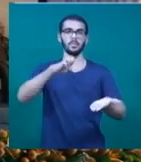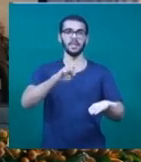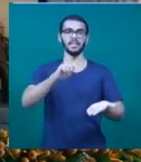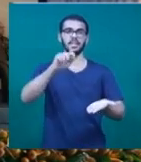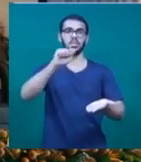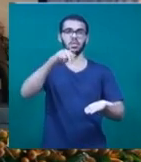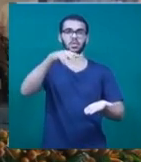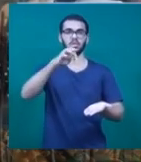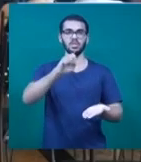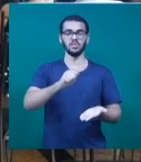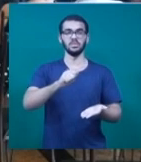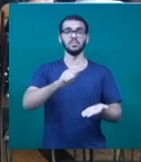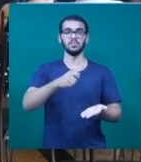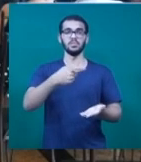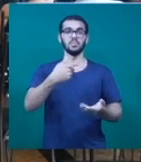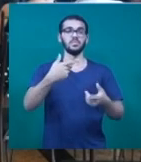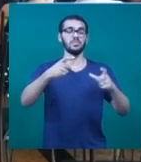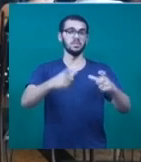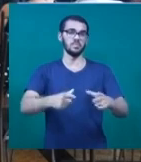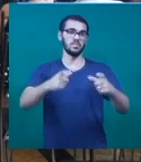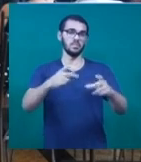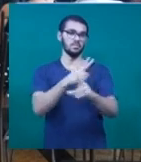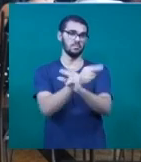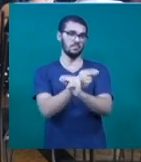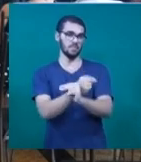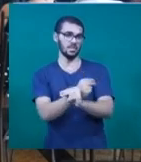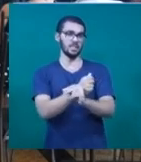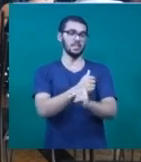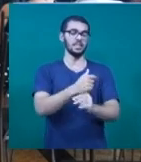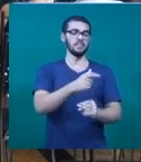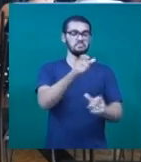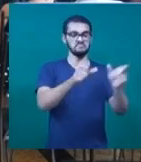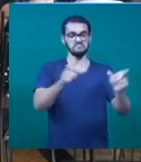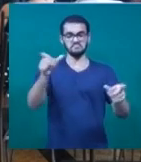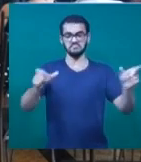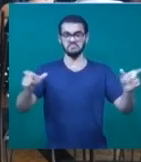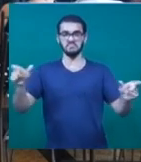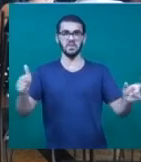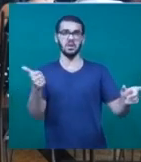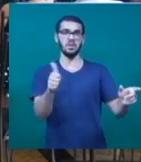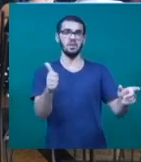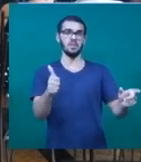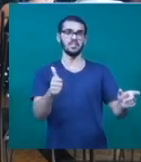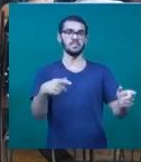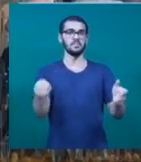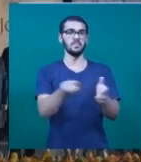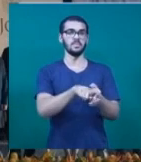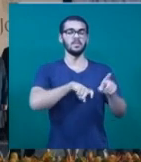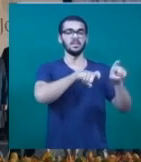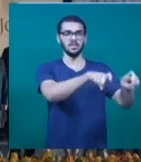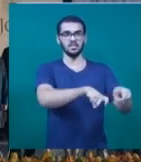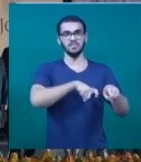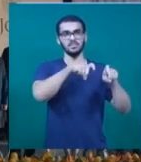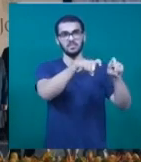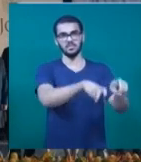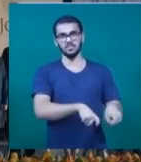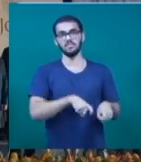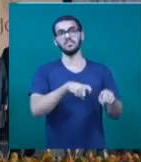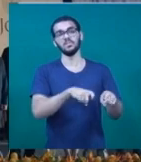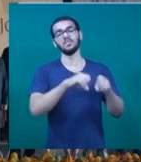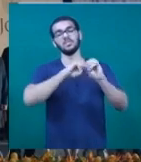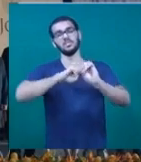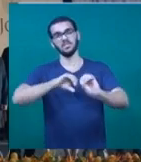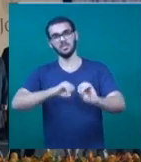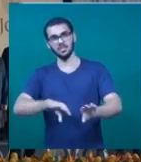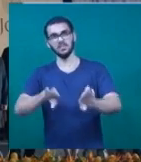hoje à tarde, em Patos de Minas. 11 personalidades que contribuem para o desenvolvimento da agricultura, pecuária, educação,